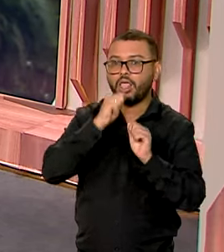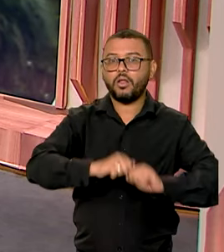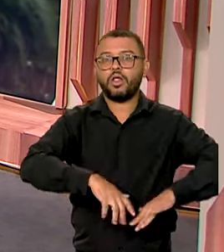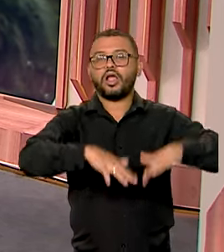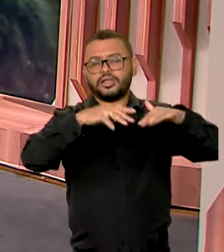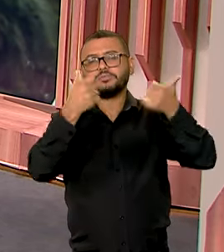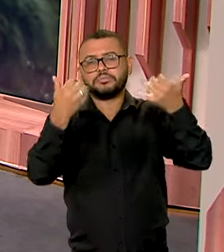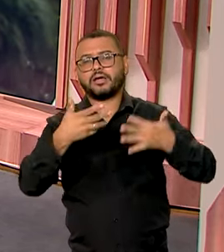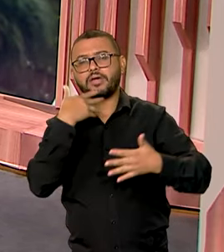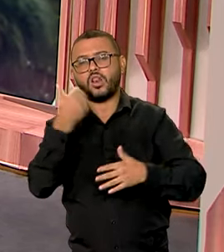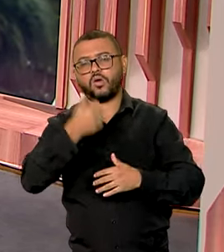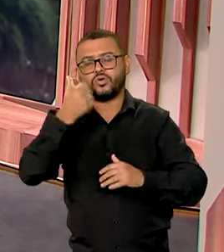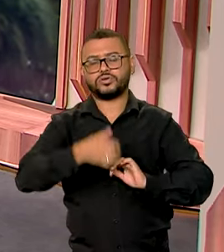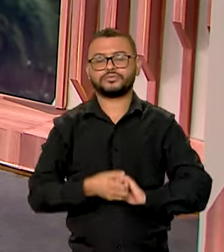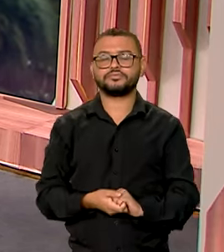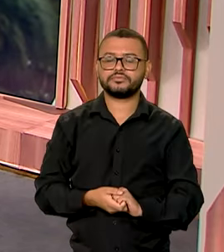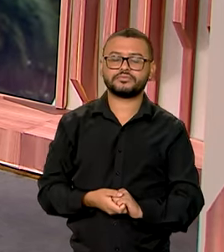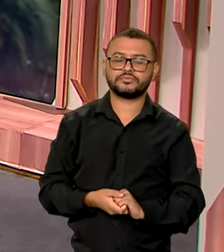Explica para a gente.